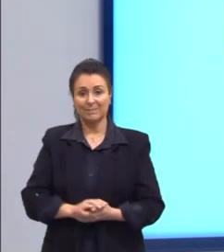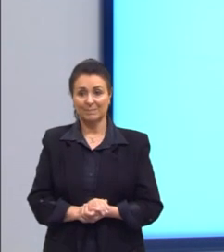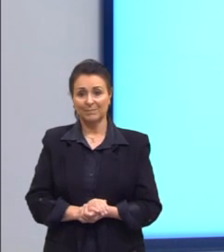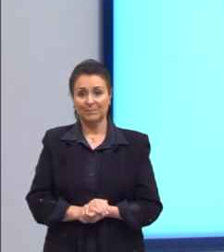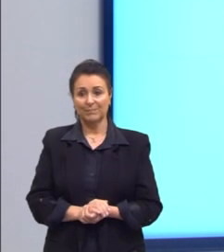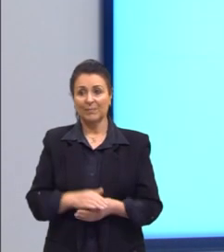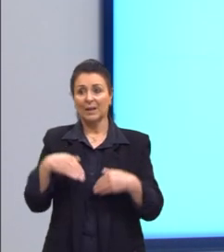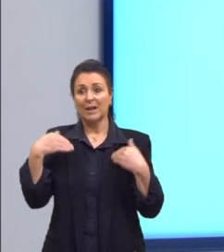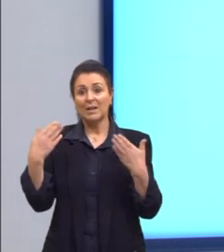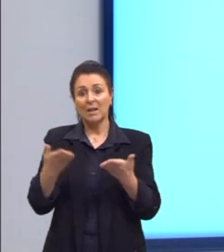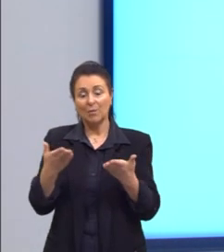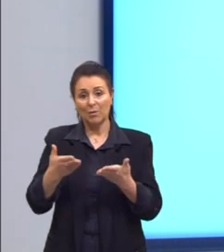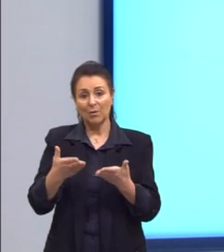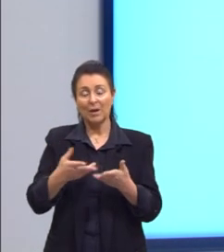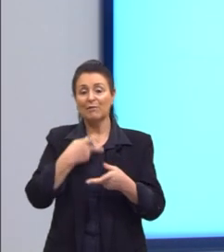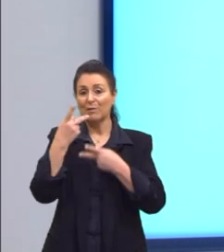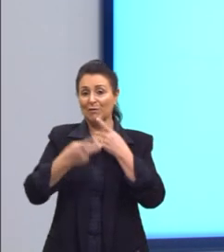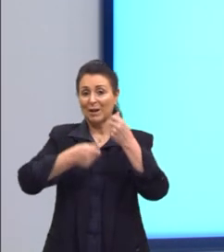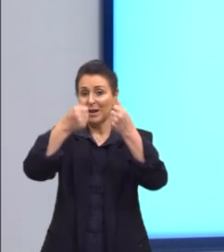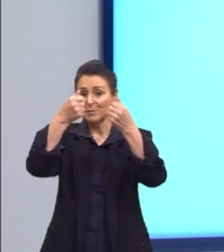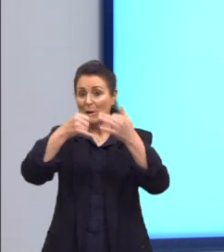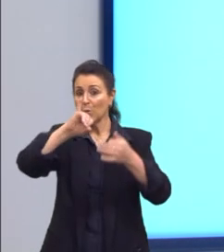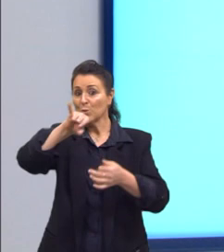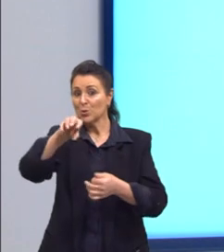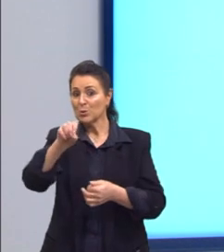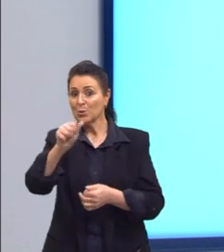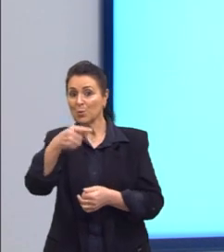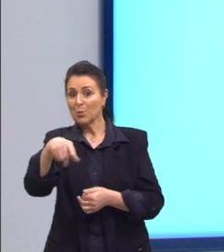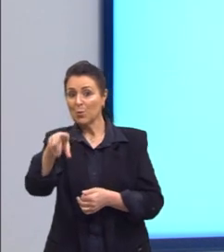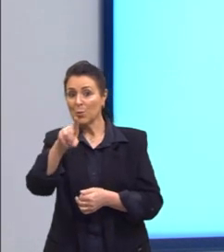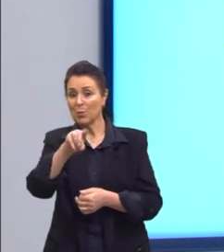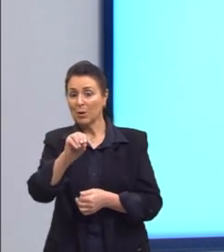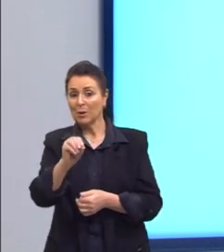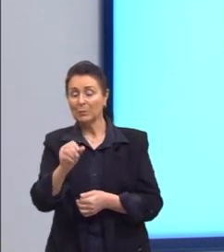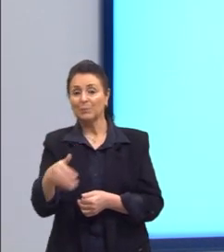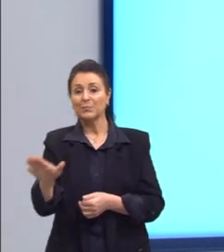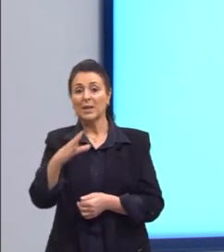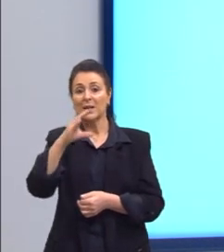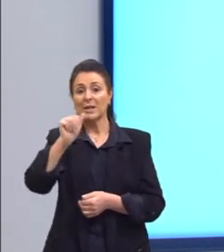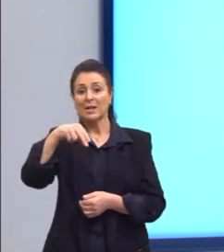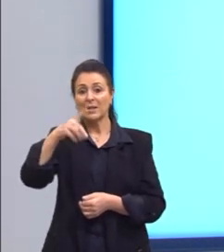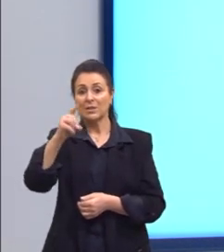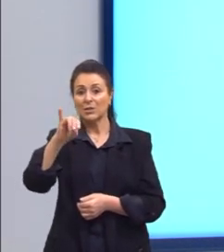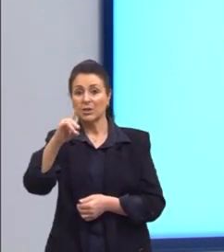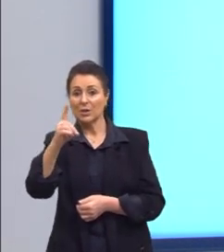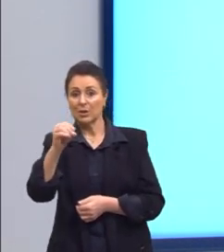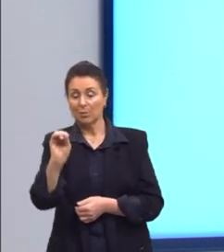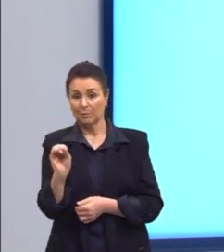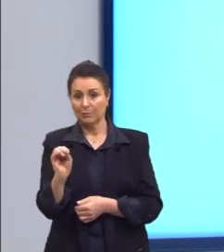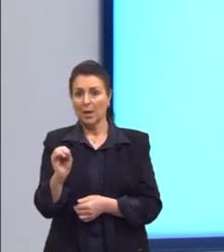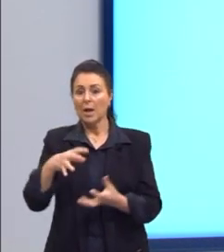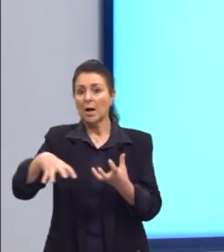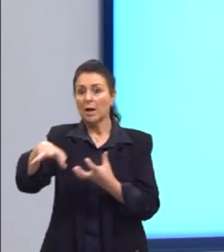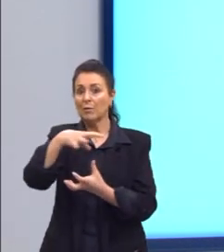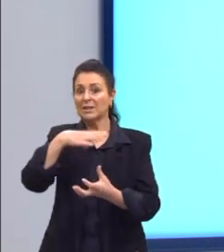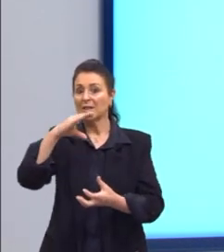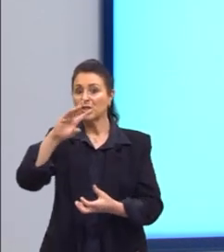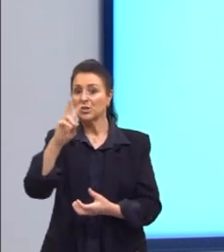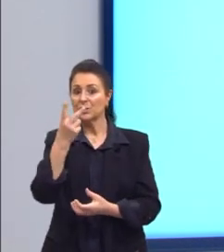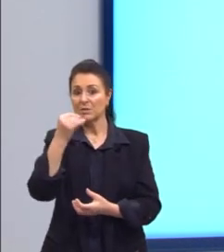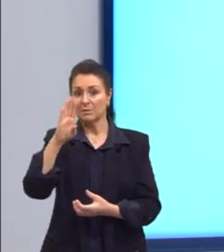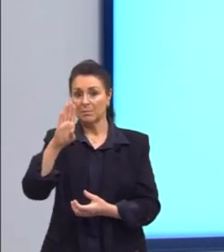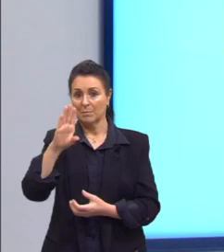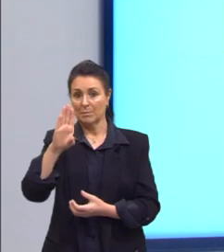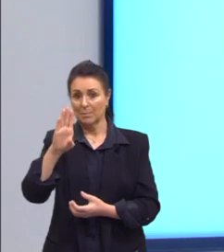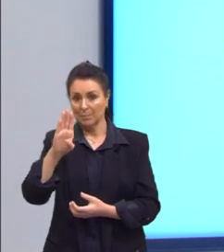E agora a gente vai falar um pouquinho sobre João Cândido e a revolta da Chibata. Esse período, ele não era muito democrático,